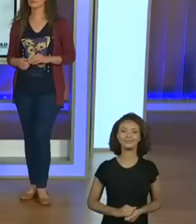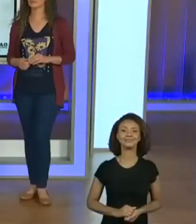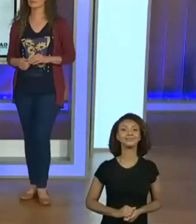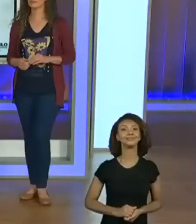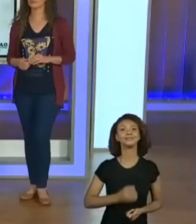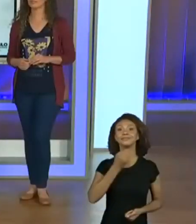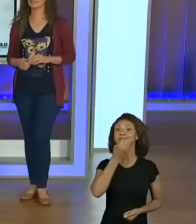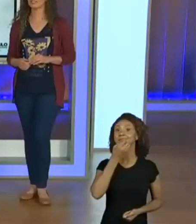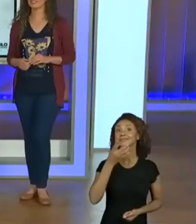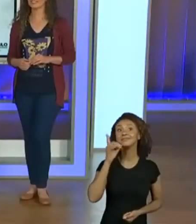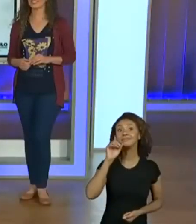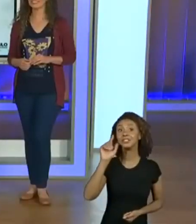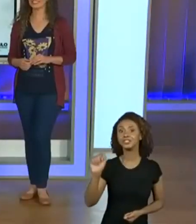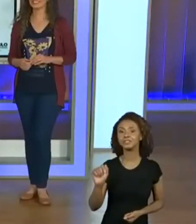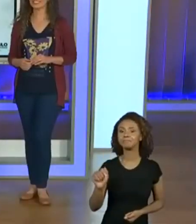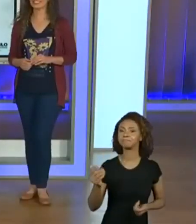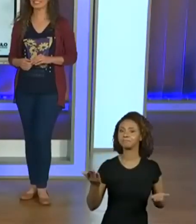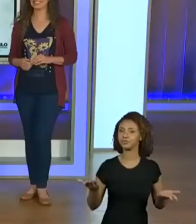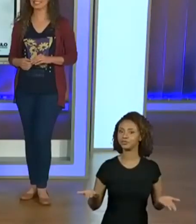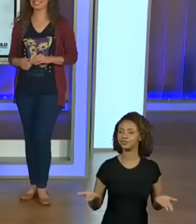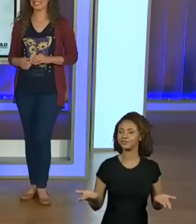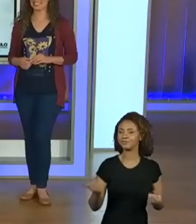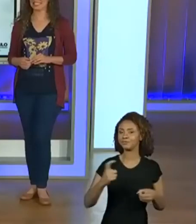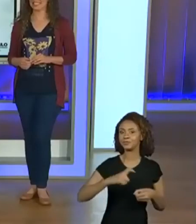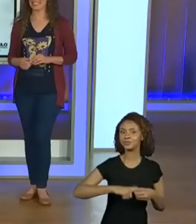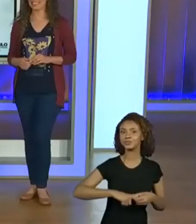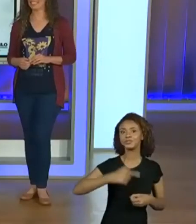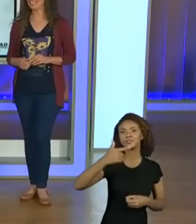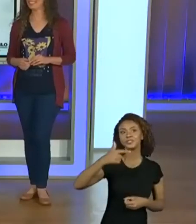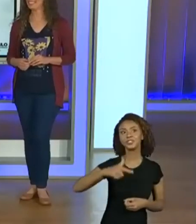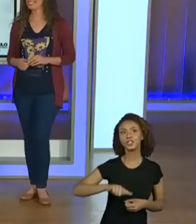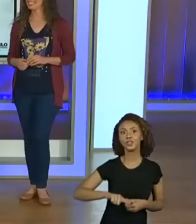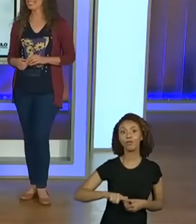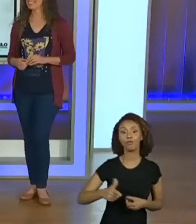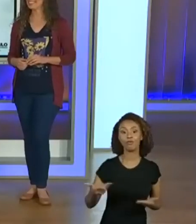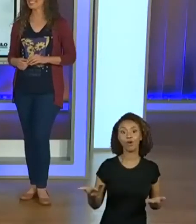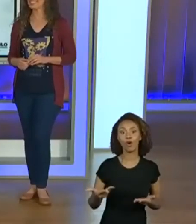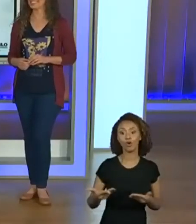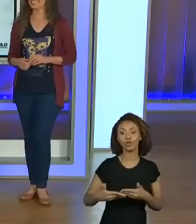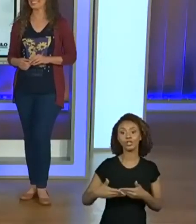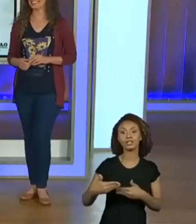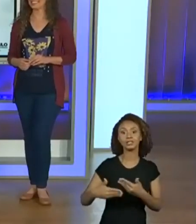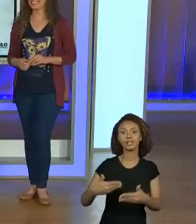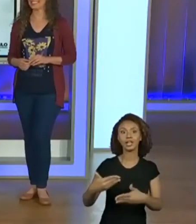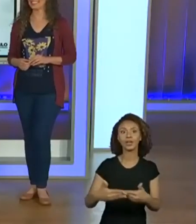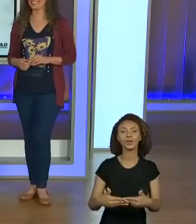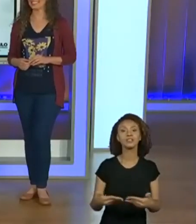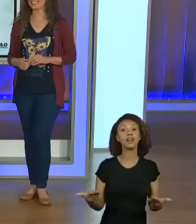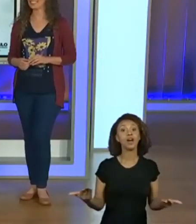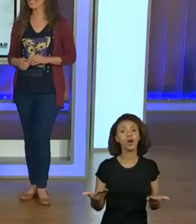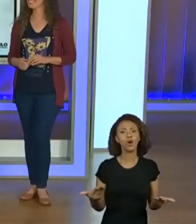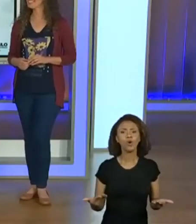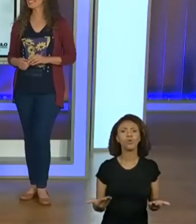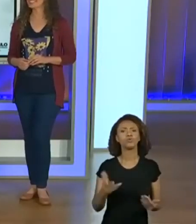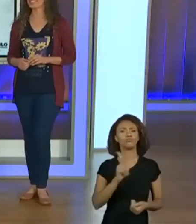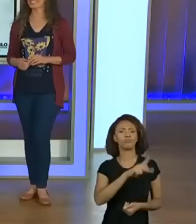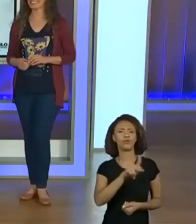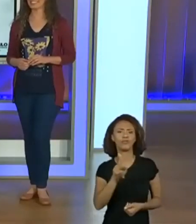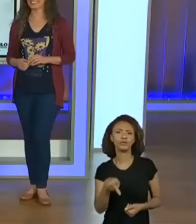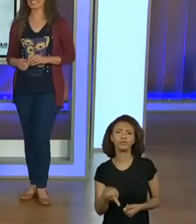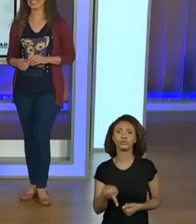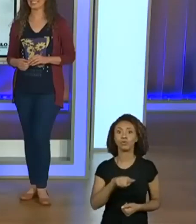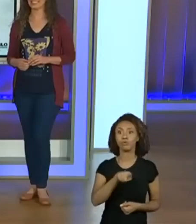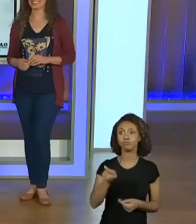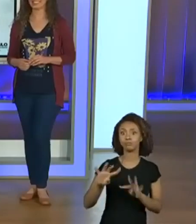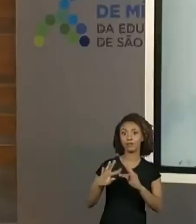Bom dia, crianças. Retornamos mais um dia da nossa sequência. Está aqui com vocês, com os professores, com os